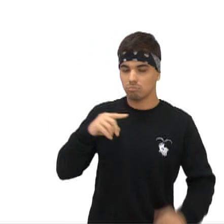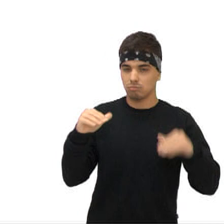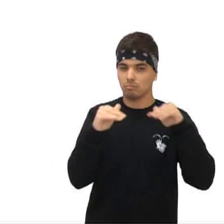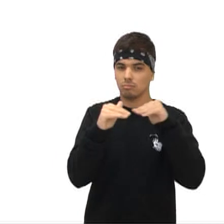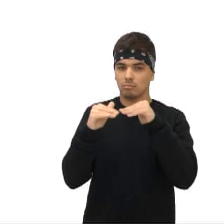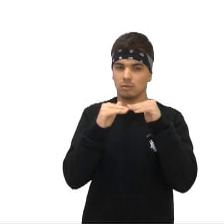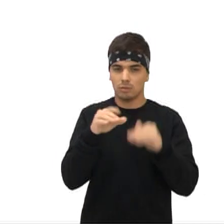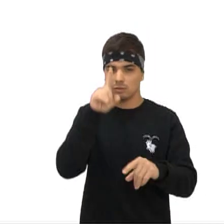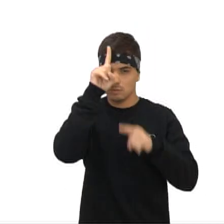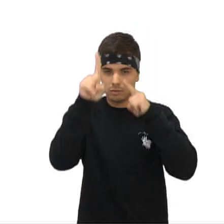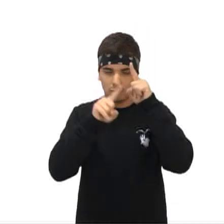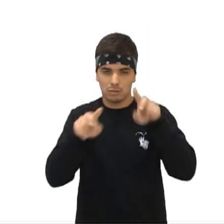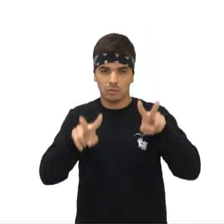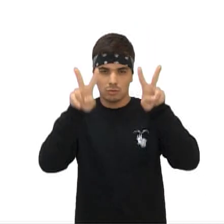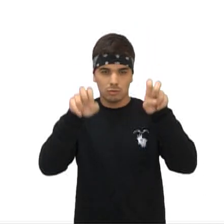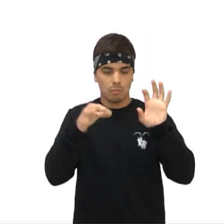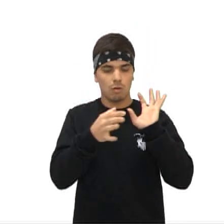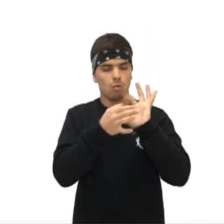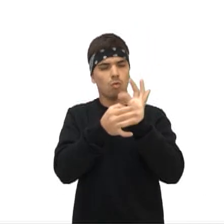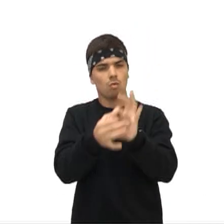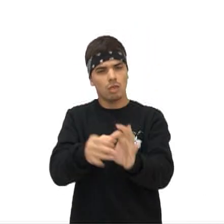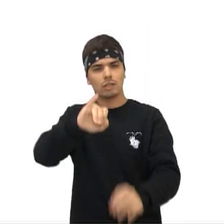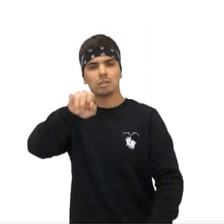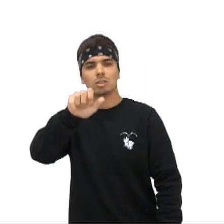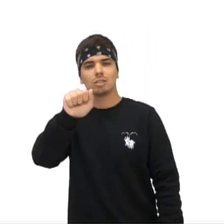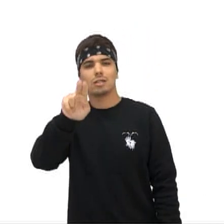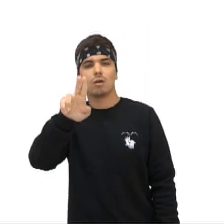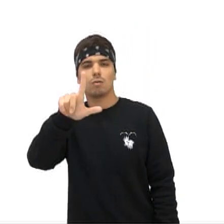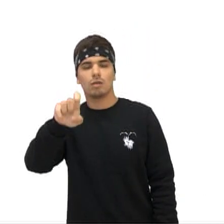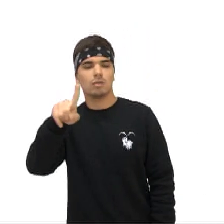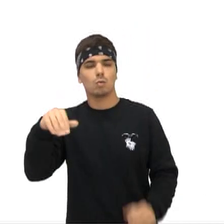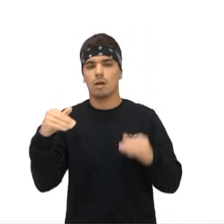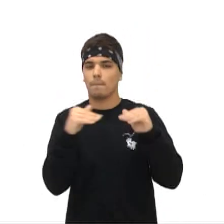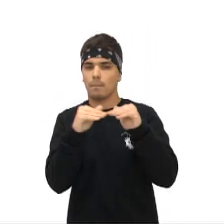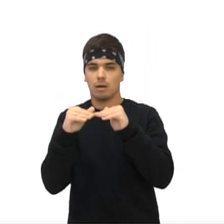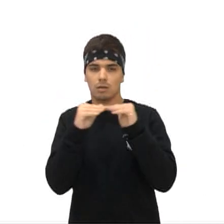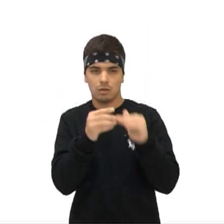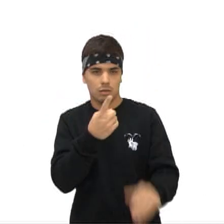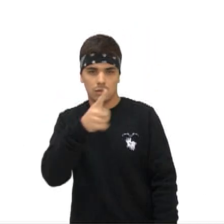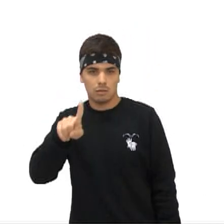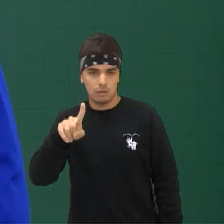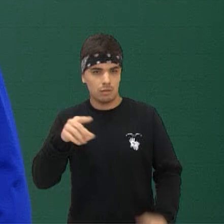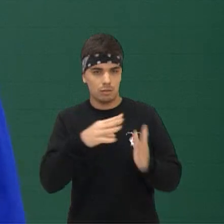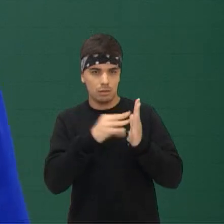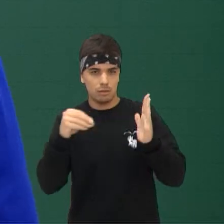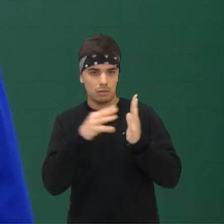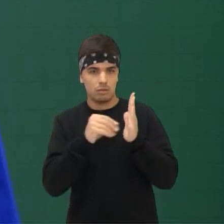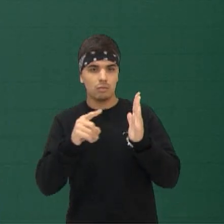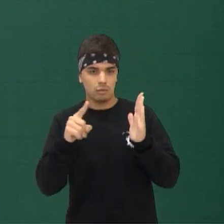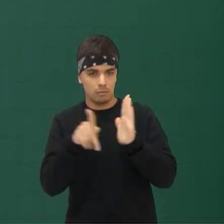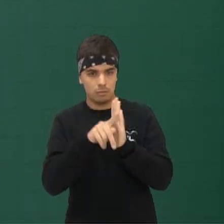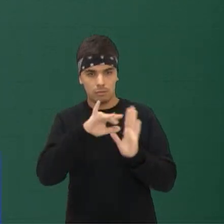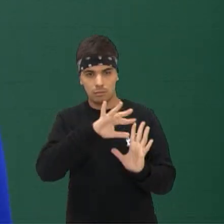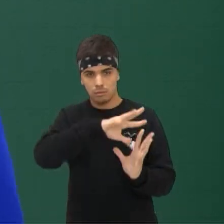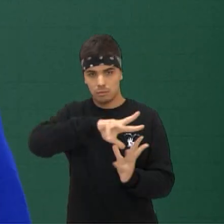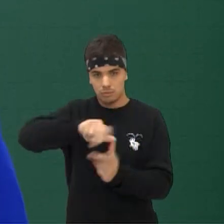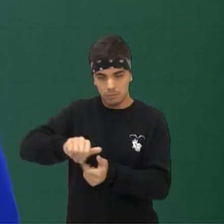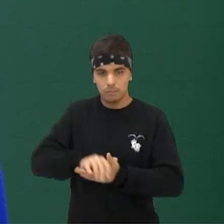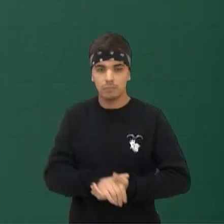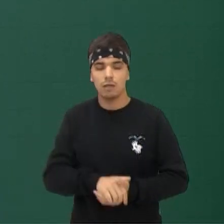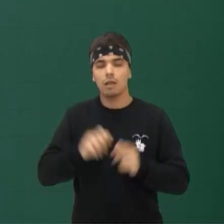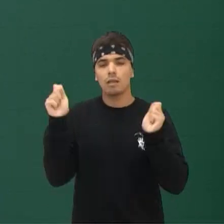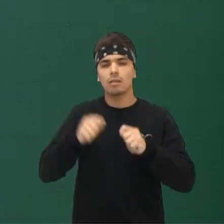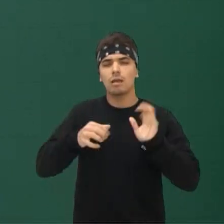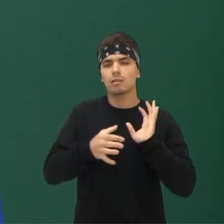A ideia que a gente vai estar trabalhando no contexto do joule Ela não é padrão De unidade derivada do sistema internacional Então o que a gente